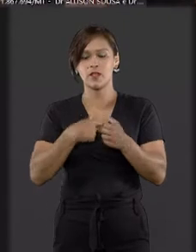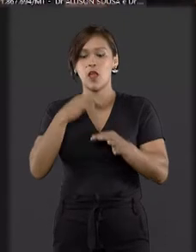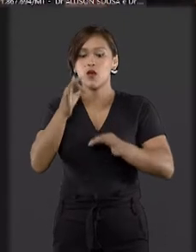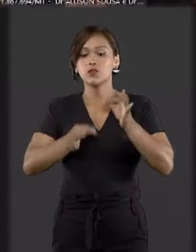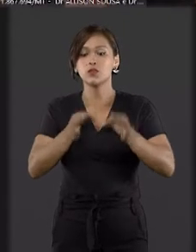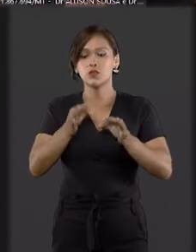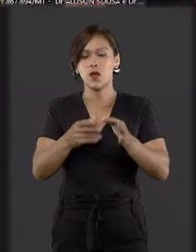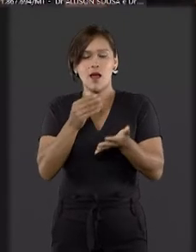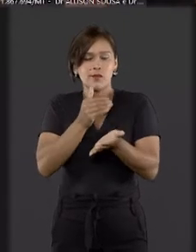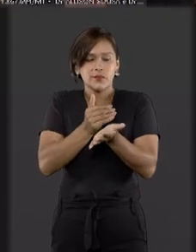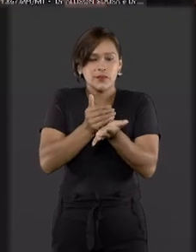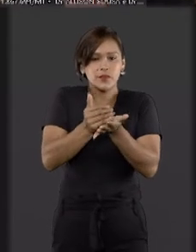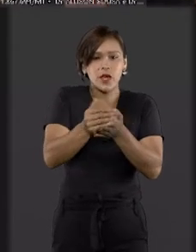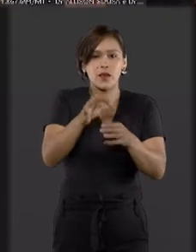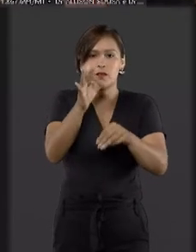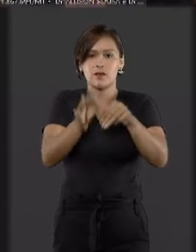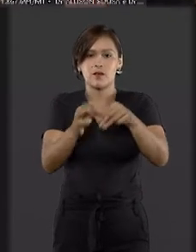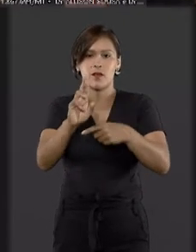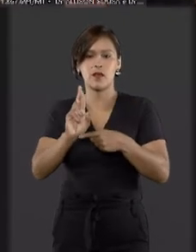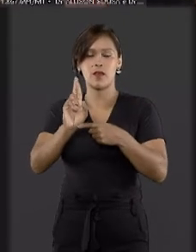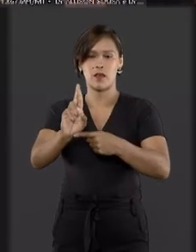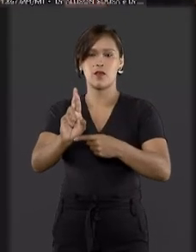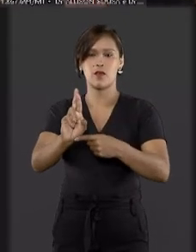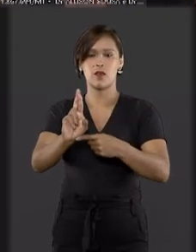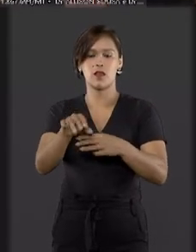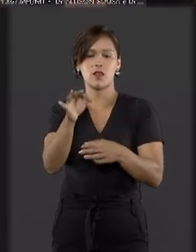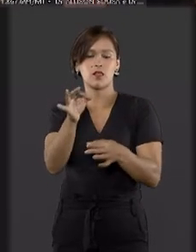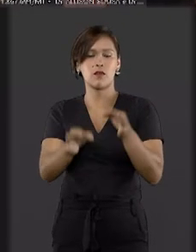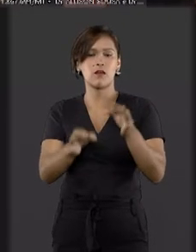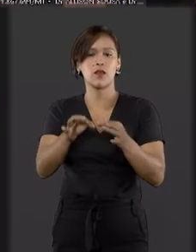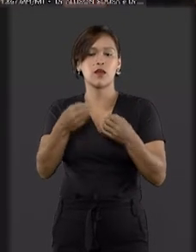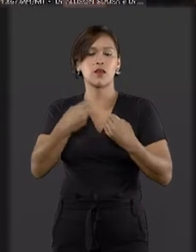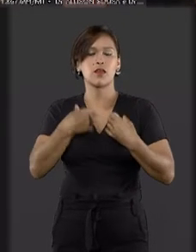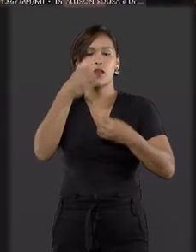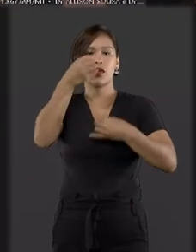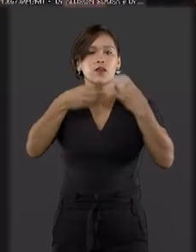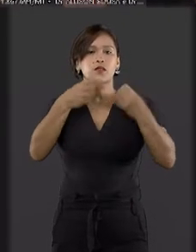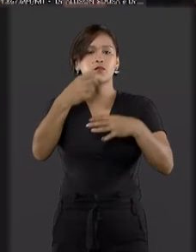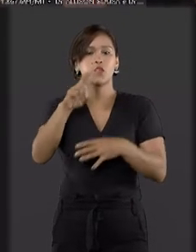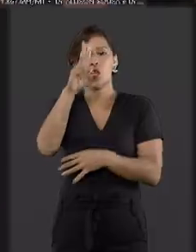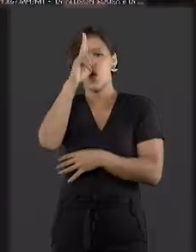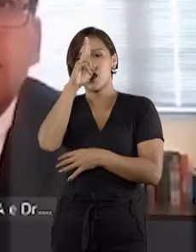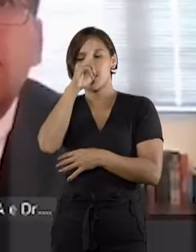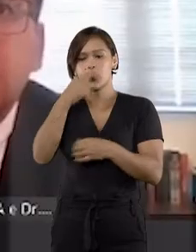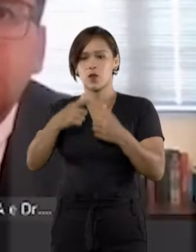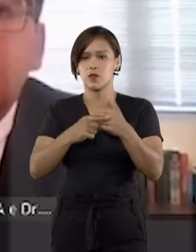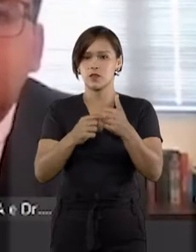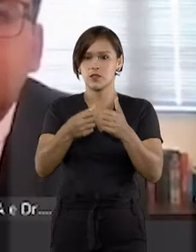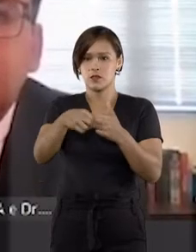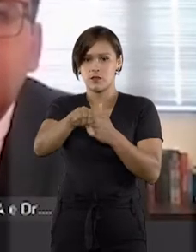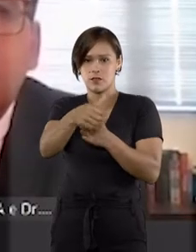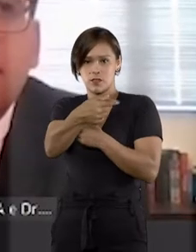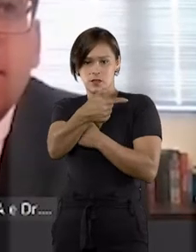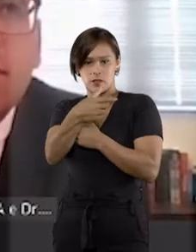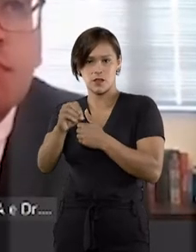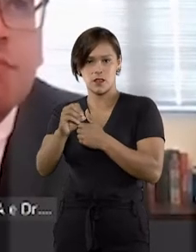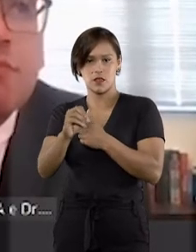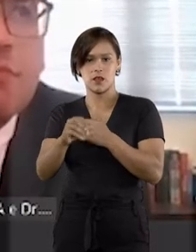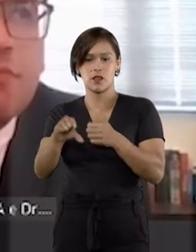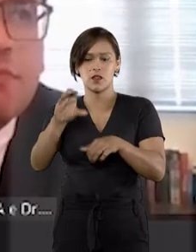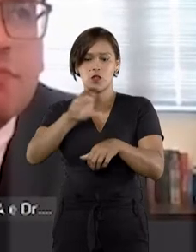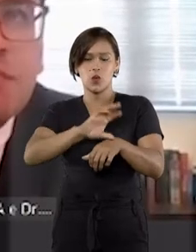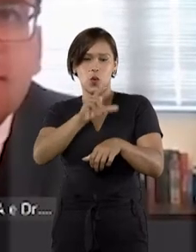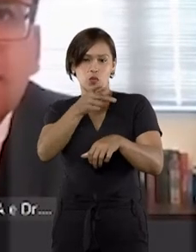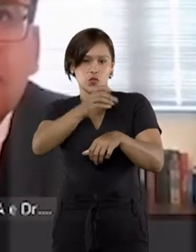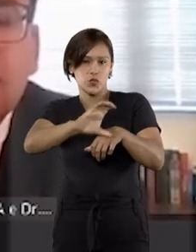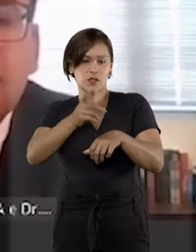Durante o julgamento na terceira turma, o relator do Recurso Especial, ministro Marco Aurélio Belize, lembrou que o artigo 970 do